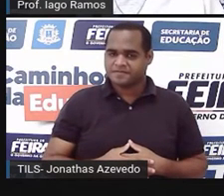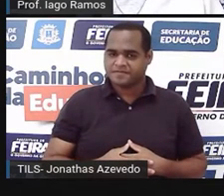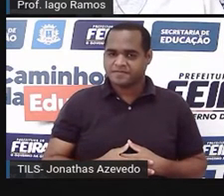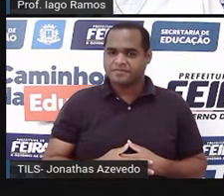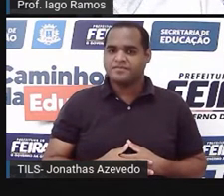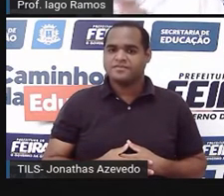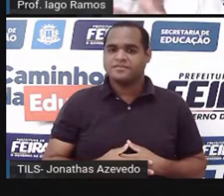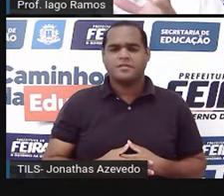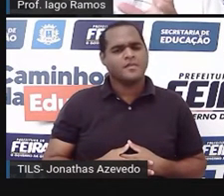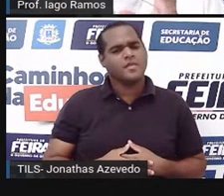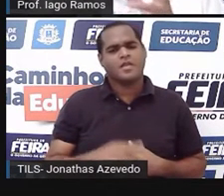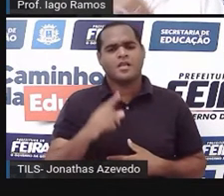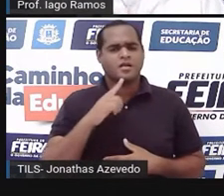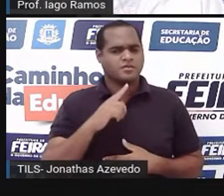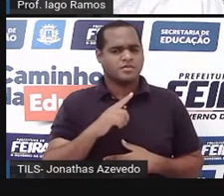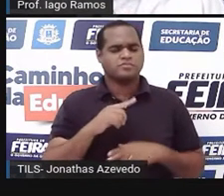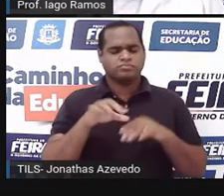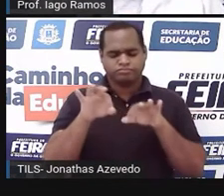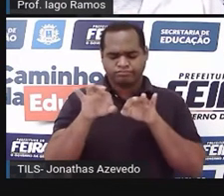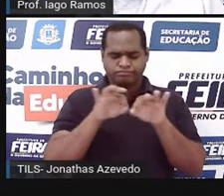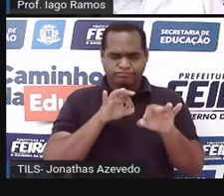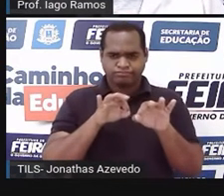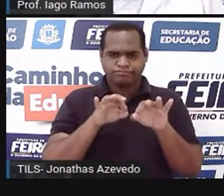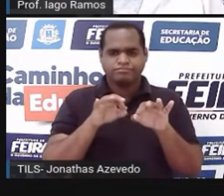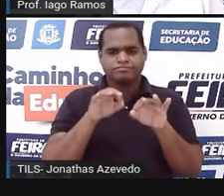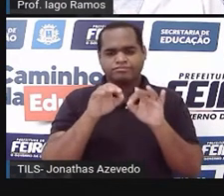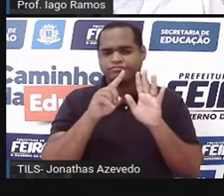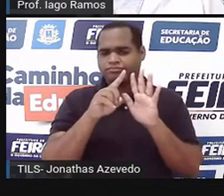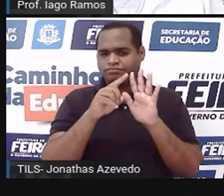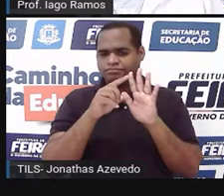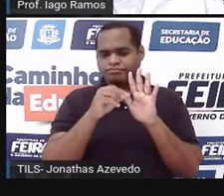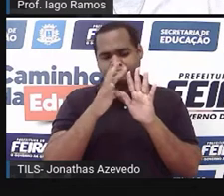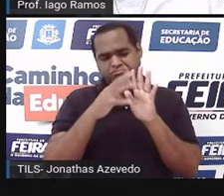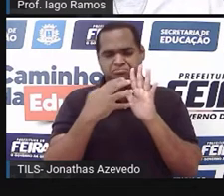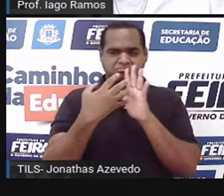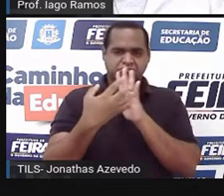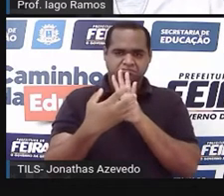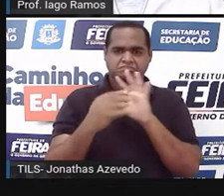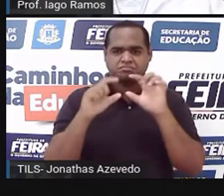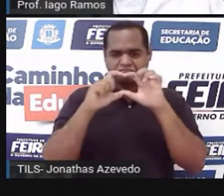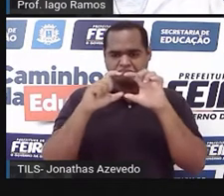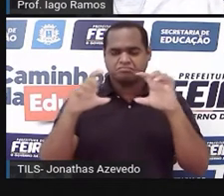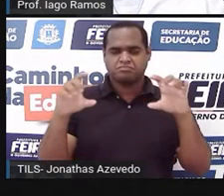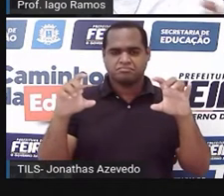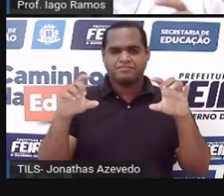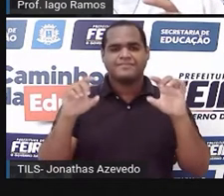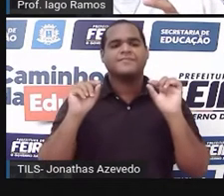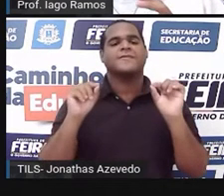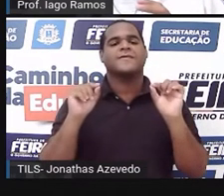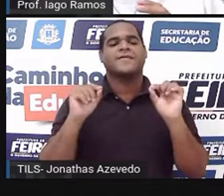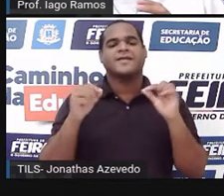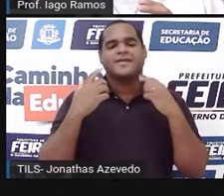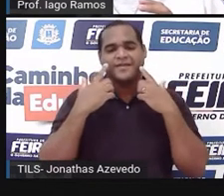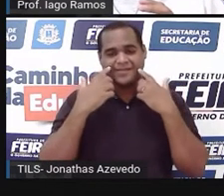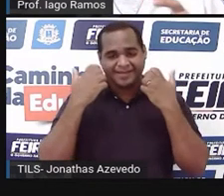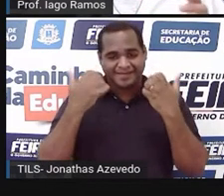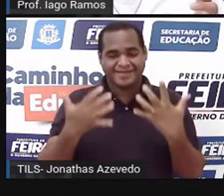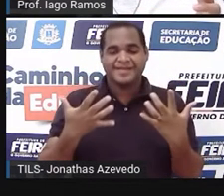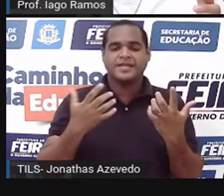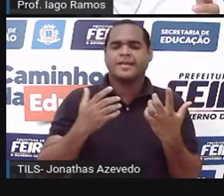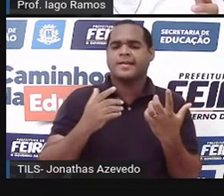esquemazinho que eu preparei para você, para, através desse esquema, gente tentar não conseguir mais,